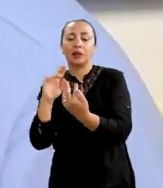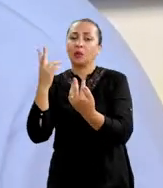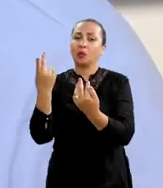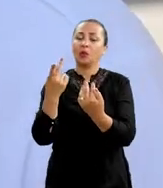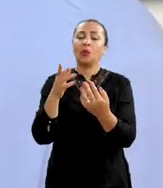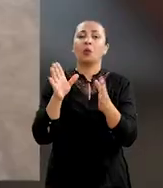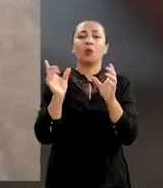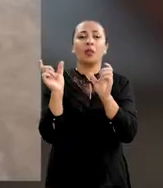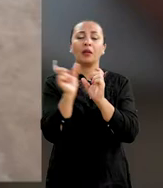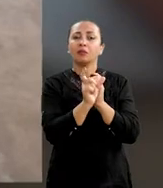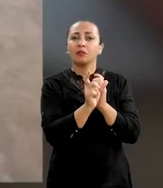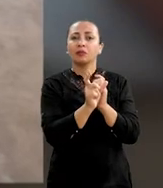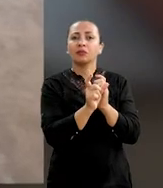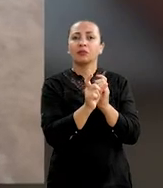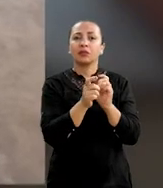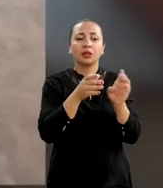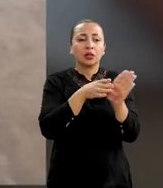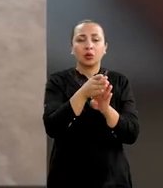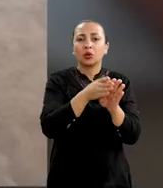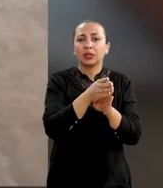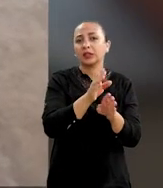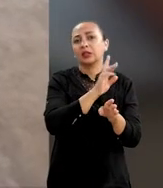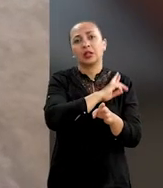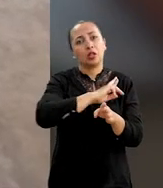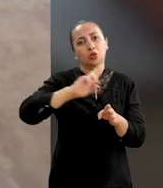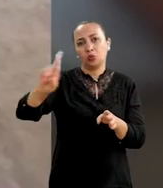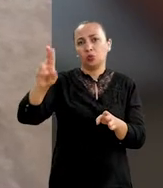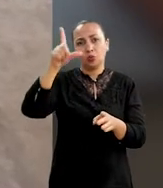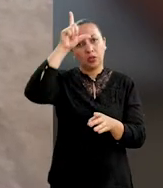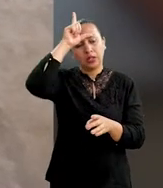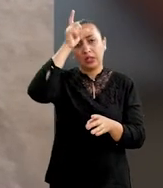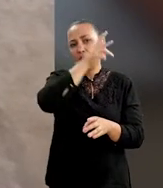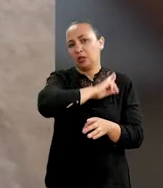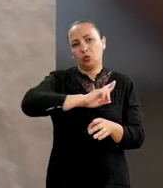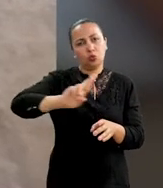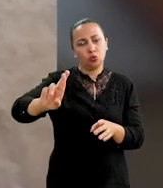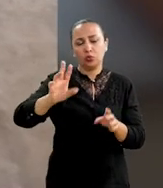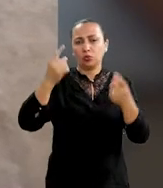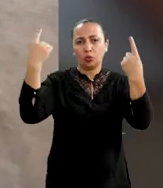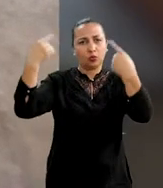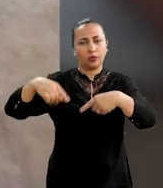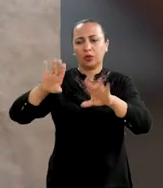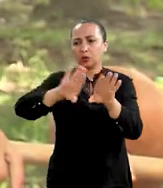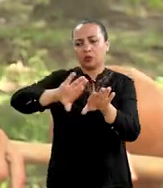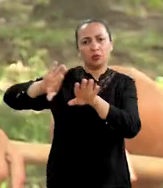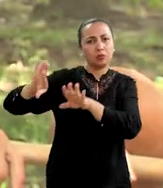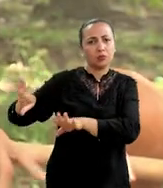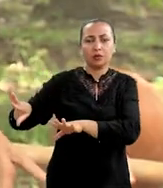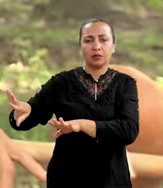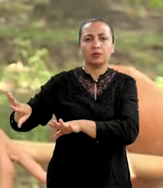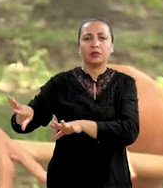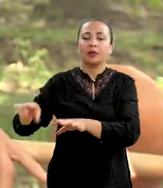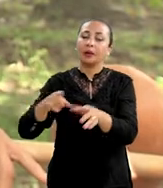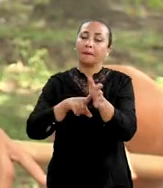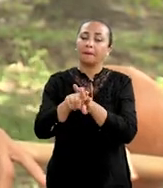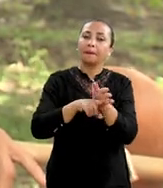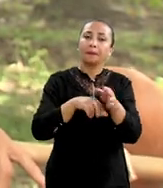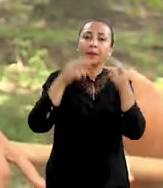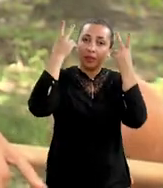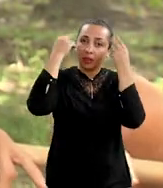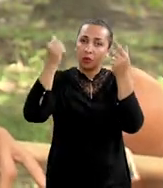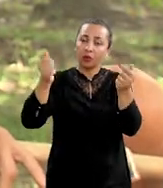família, quanto da parte da orientação religiosa, dos líderes religiosos dela, entendeu? Uma pesquisa